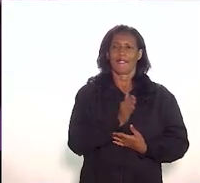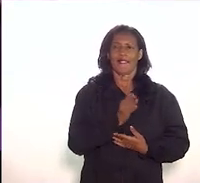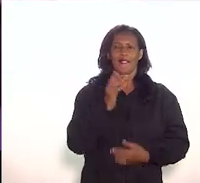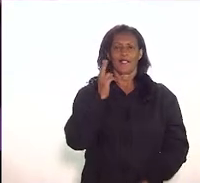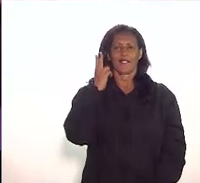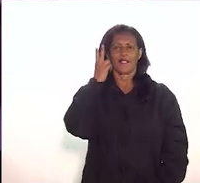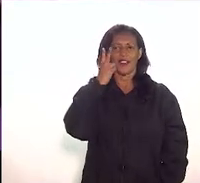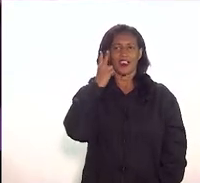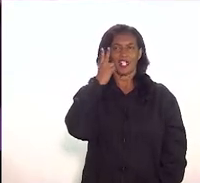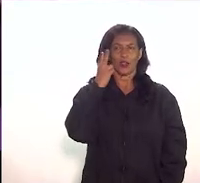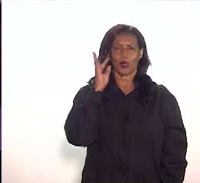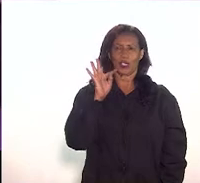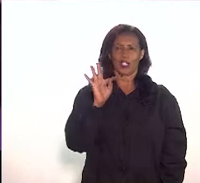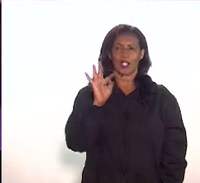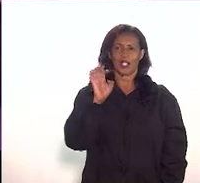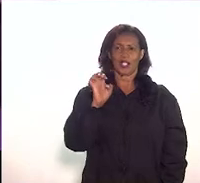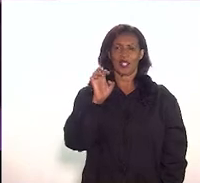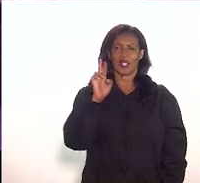Berger